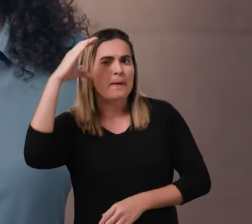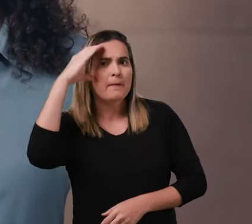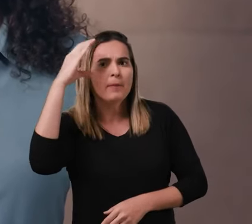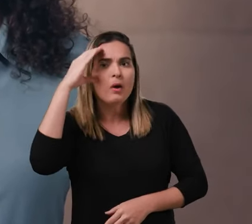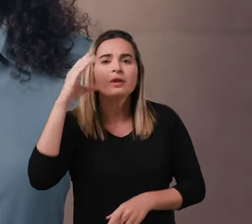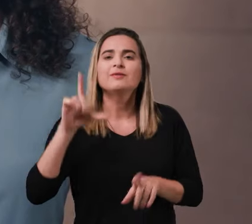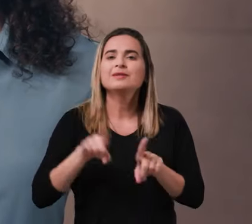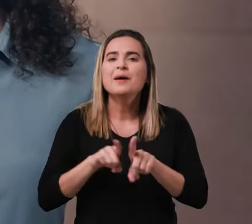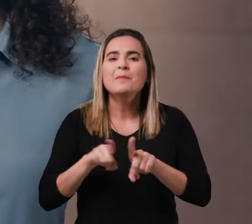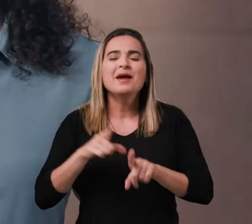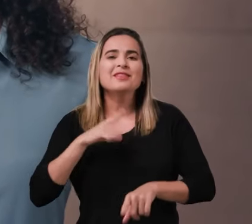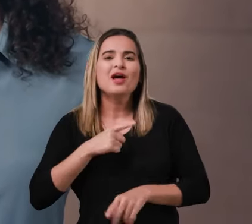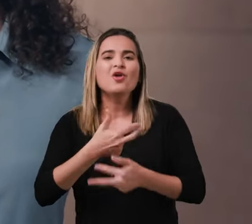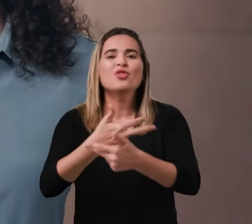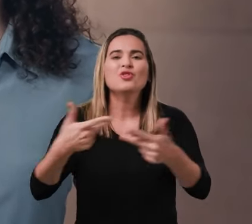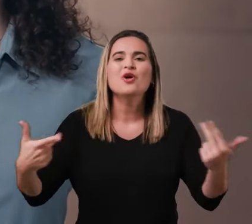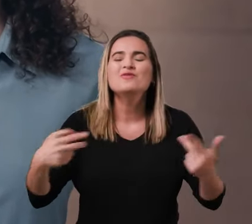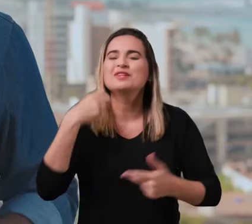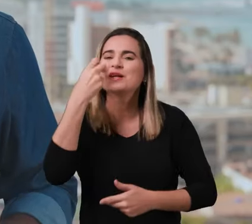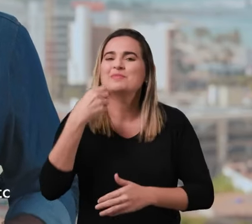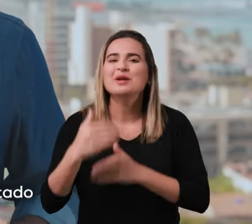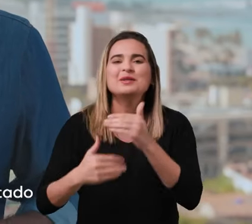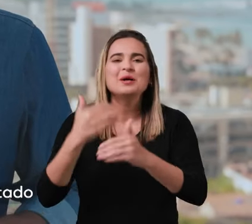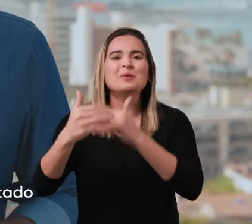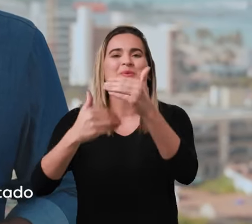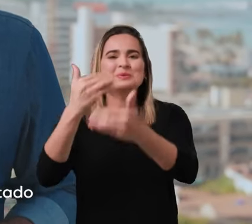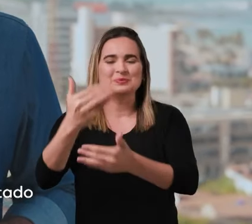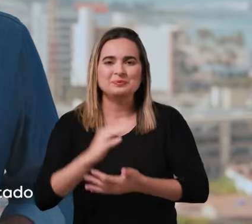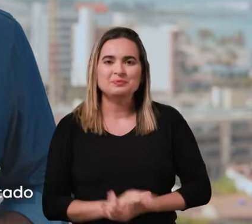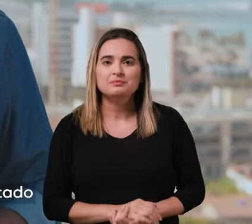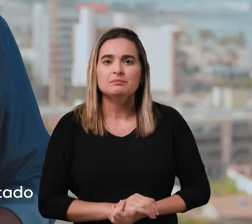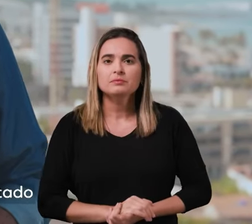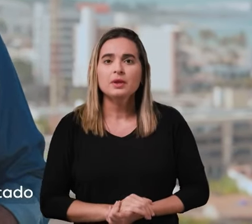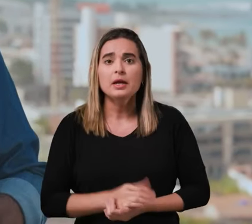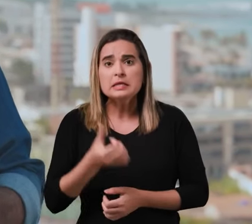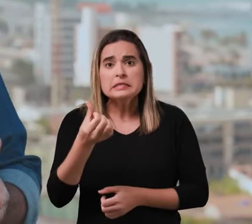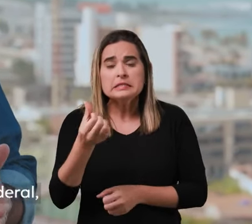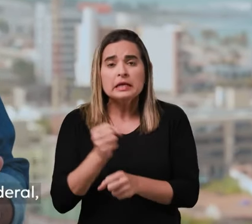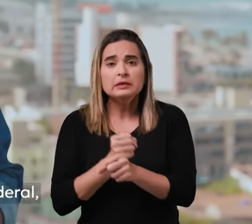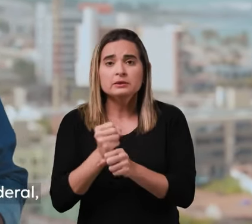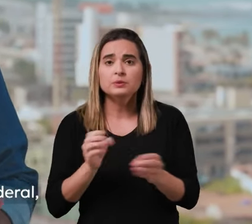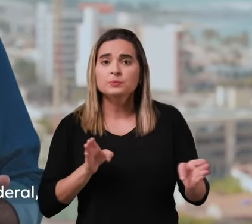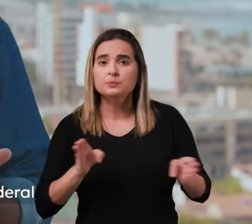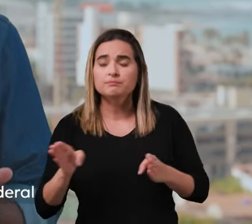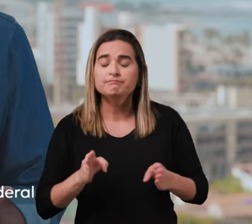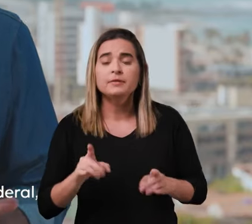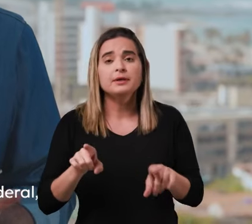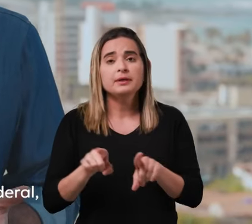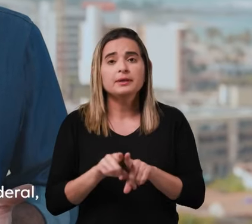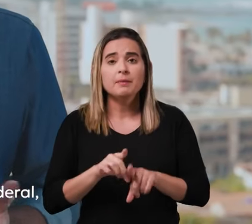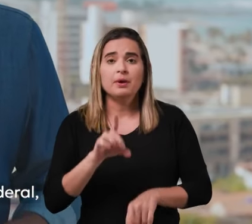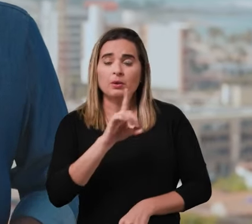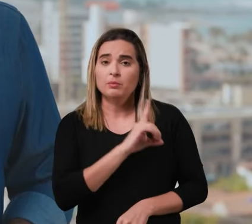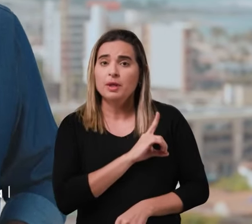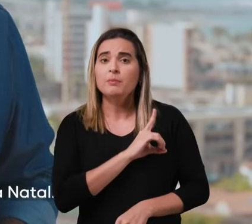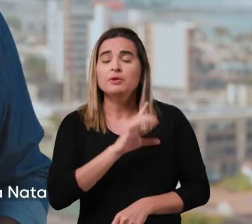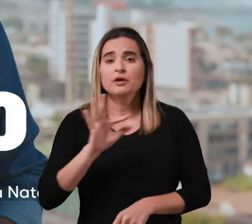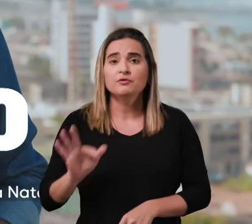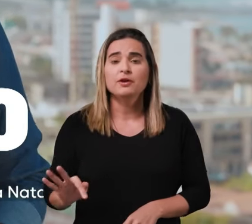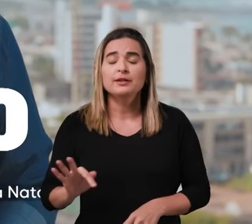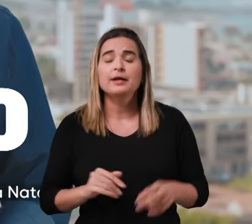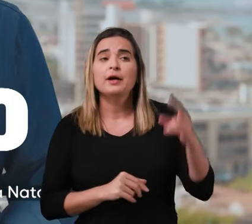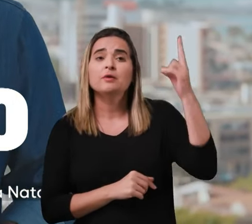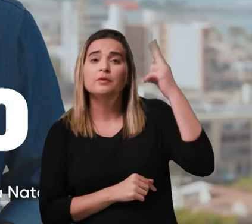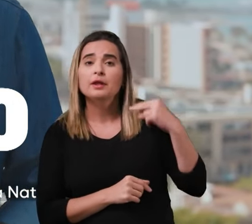modernidade e o desenvolvimento para Natal. Depois de seis anos governando o Estado e tendo o mandato de deputado federal, Fátima e